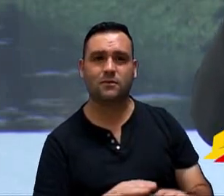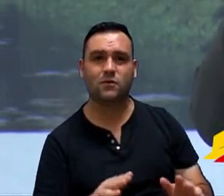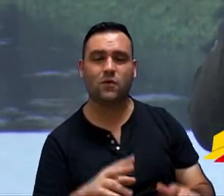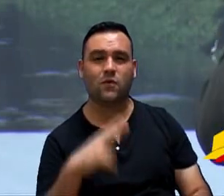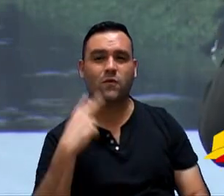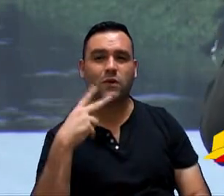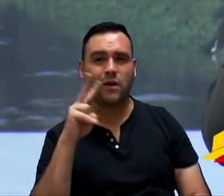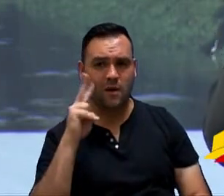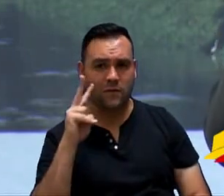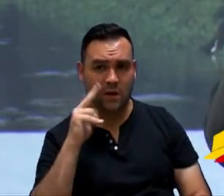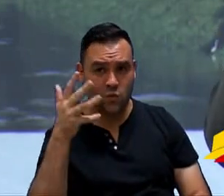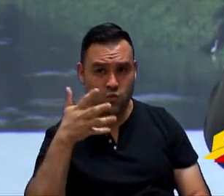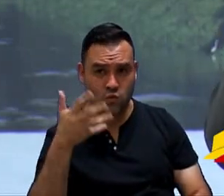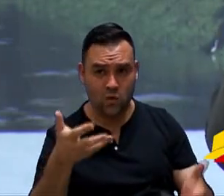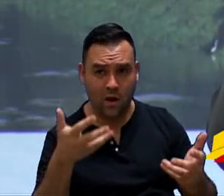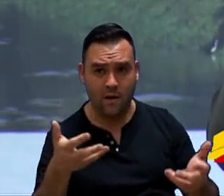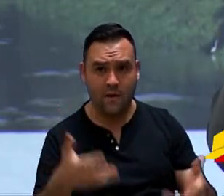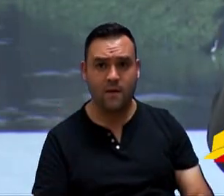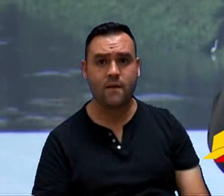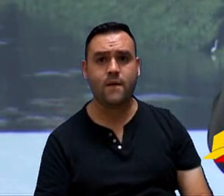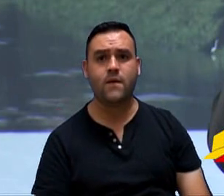O Vitão, vai querer falar agora ou não?